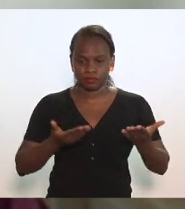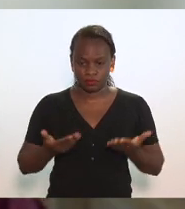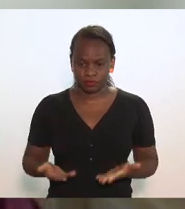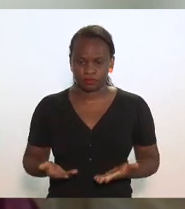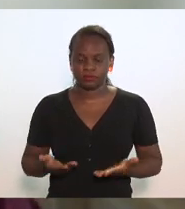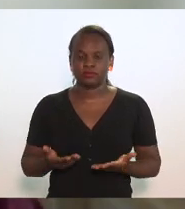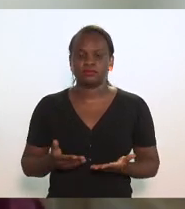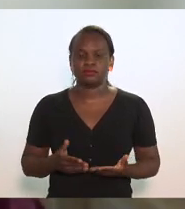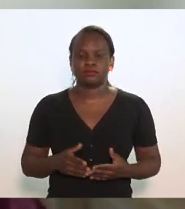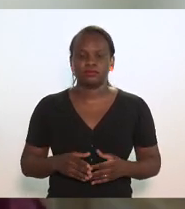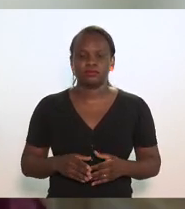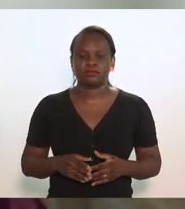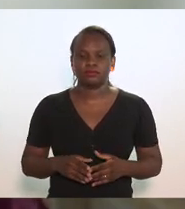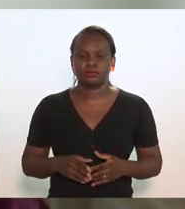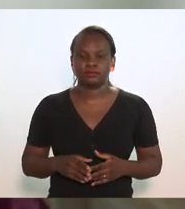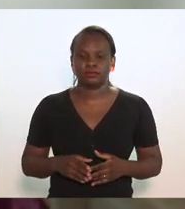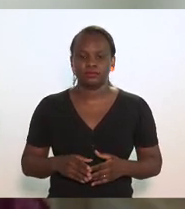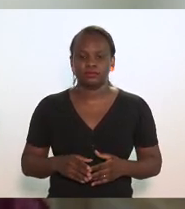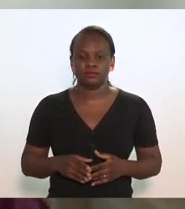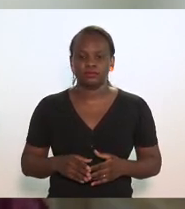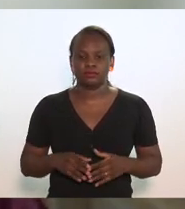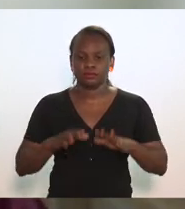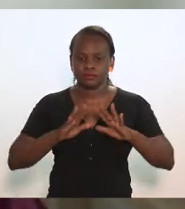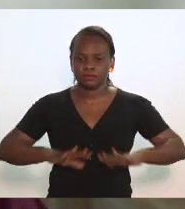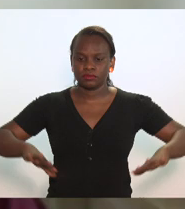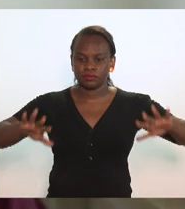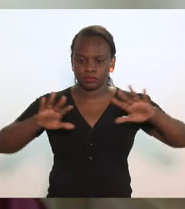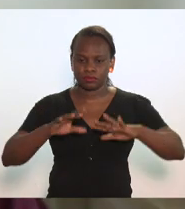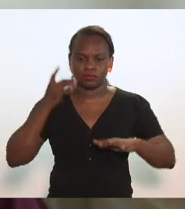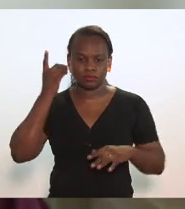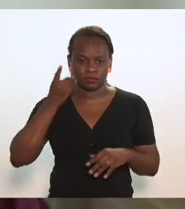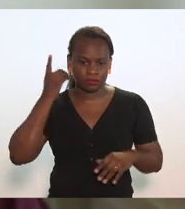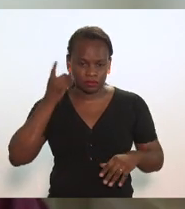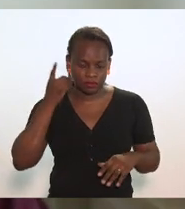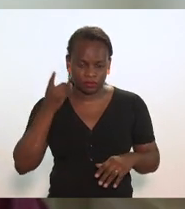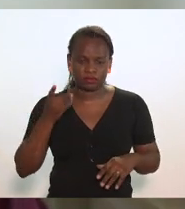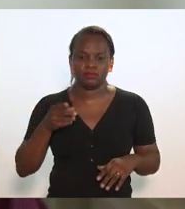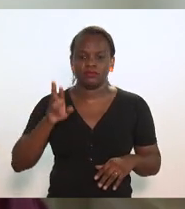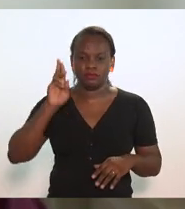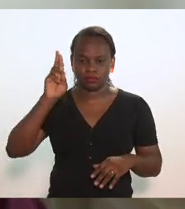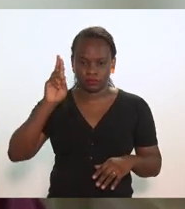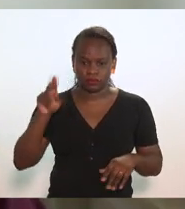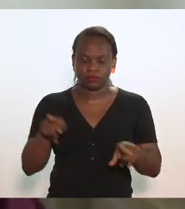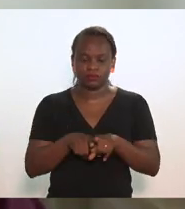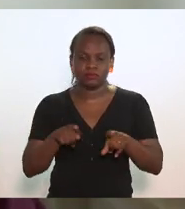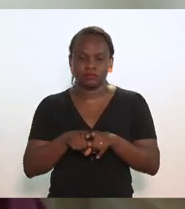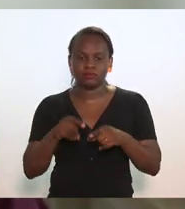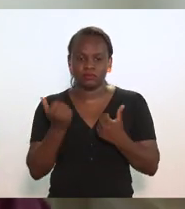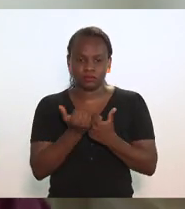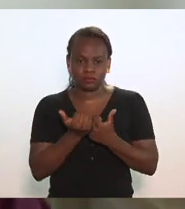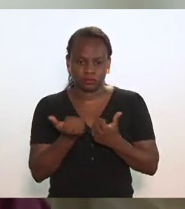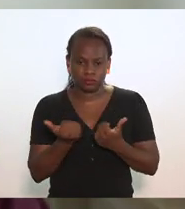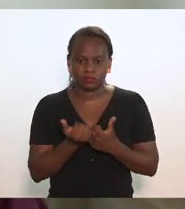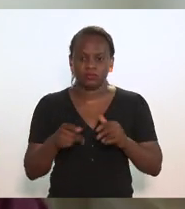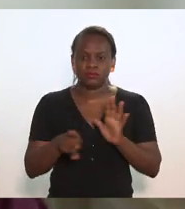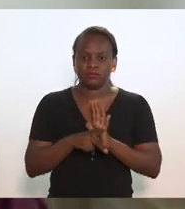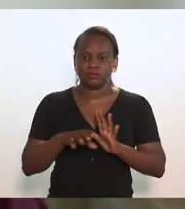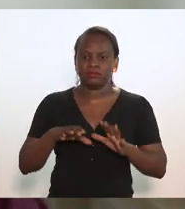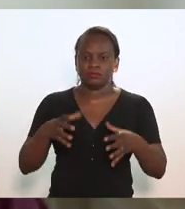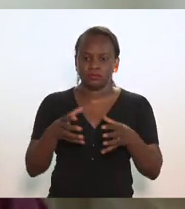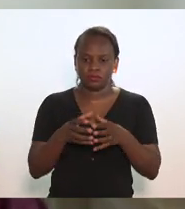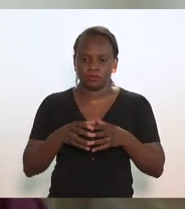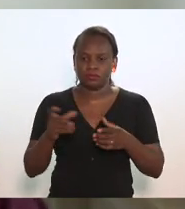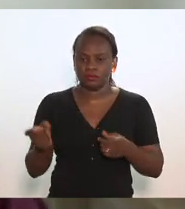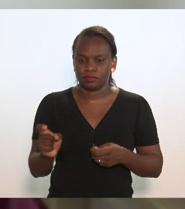todos os senhores deputados titulares e suplentes da Comissão de